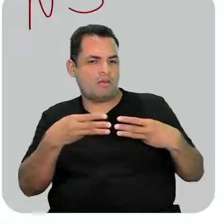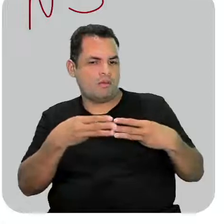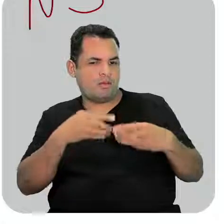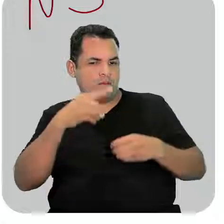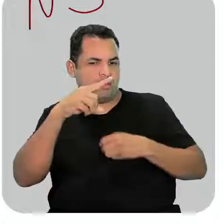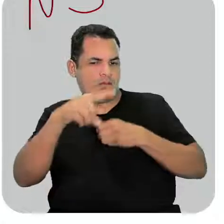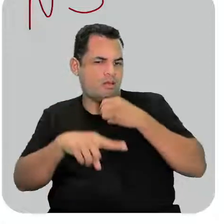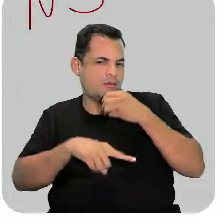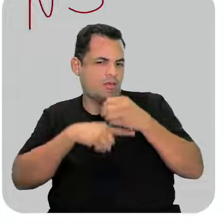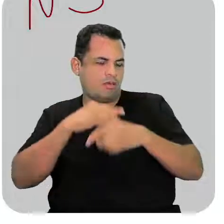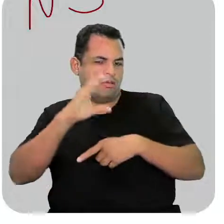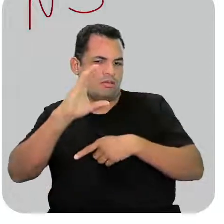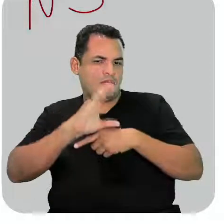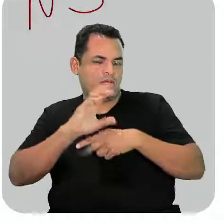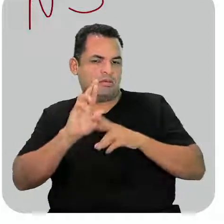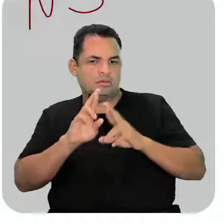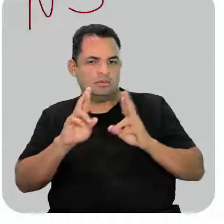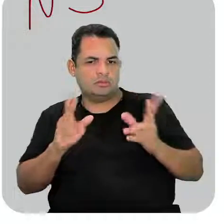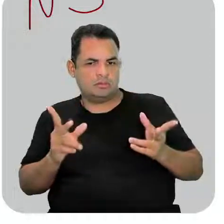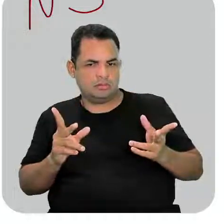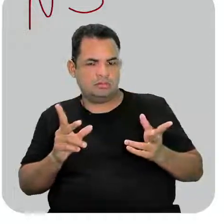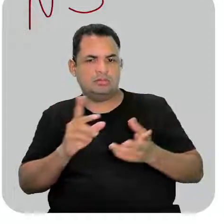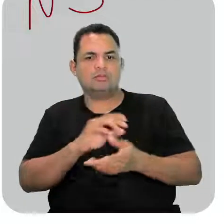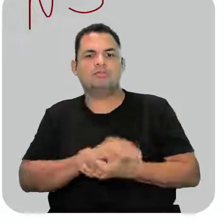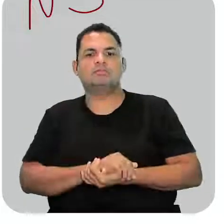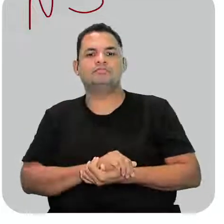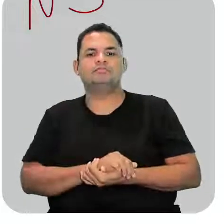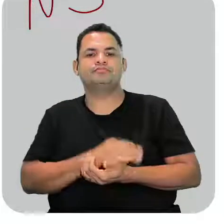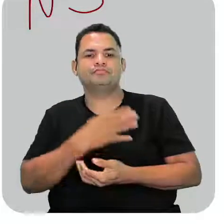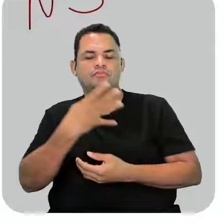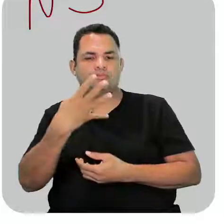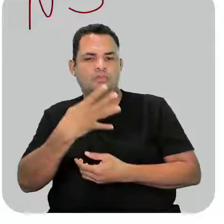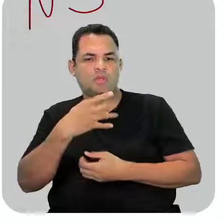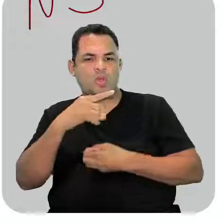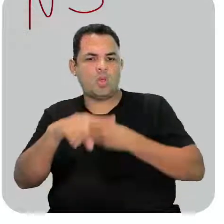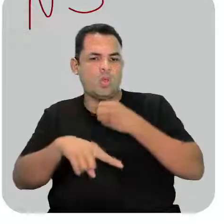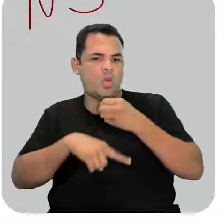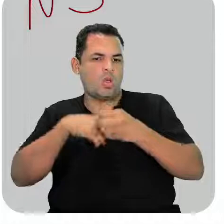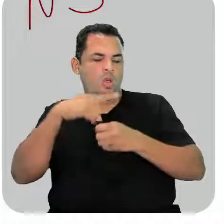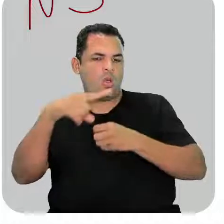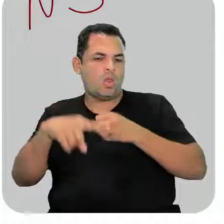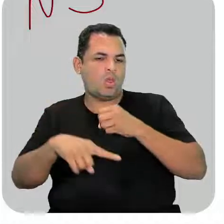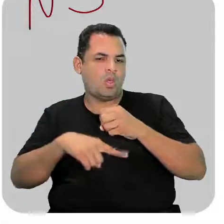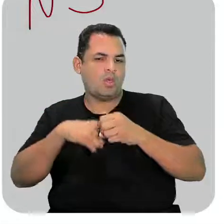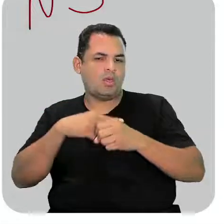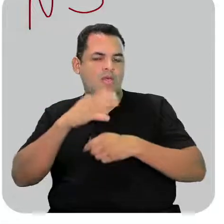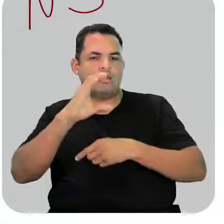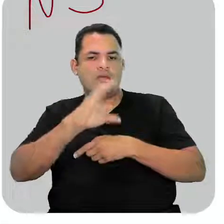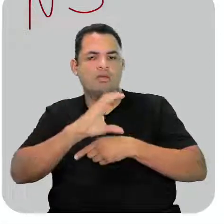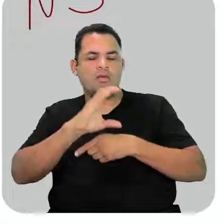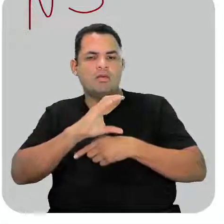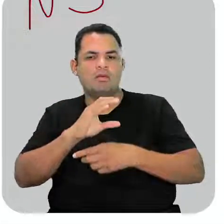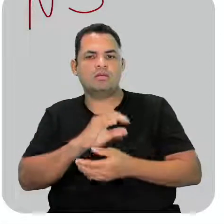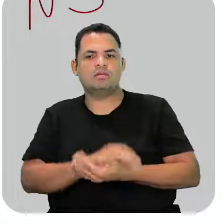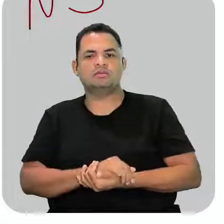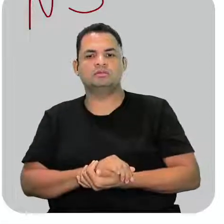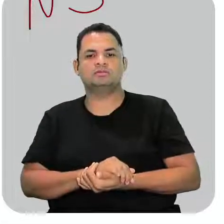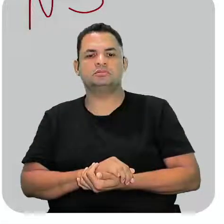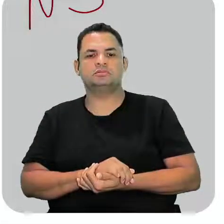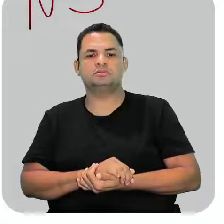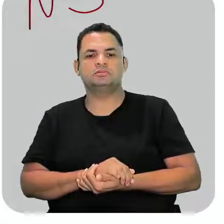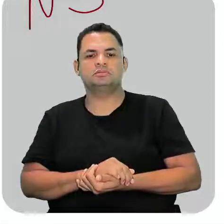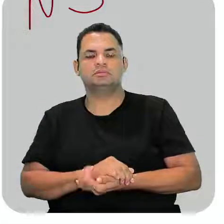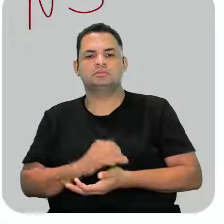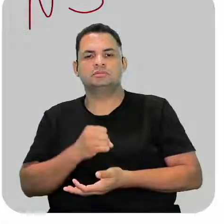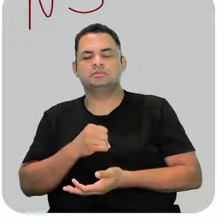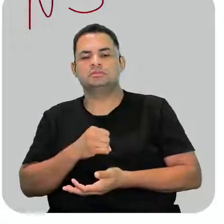átomos de carbono diferentes, terciário, quatro átomos de carbono diferentes, quaternário. Então, nesse caso, nós